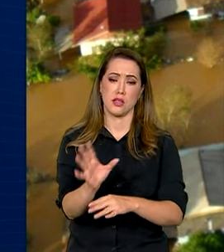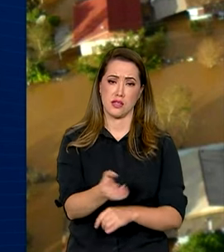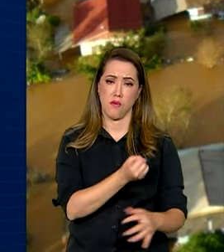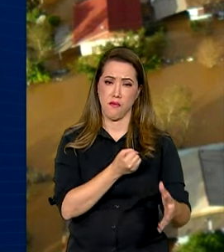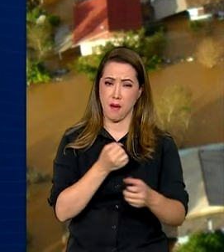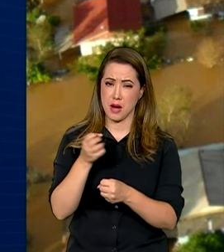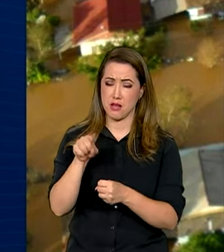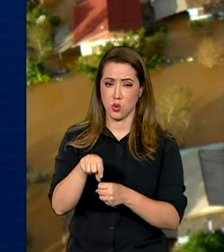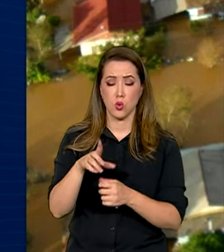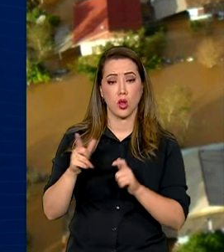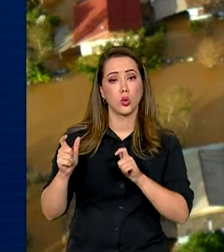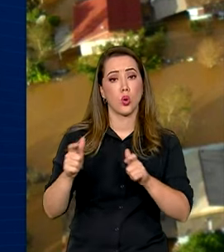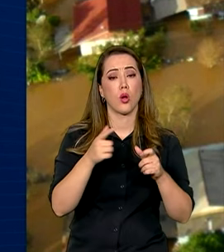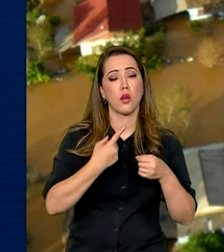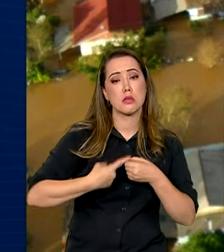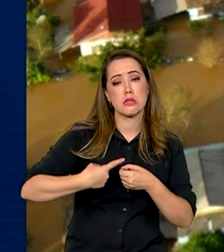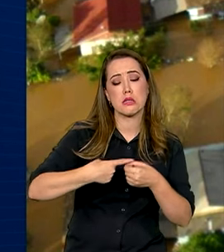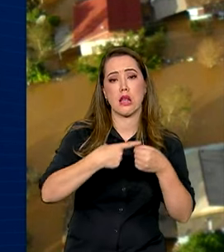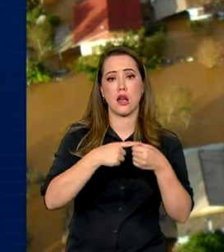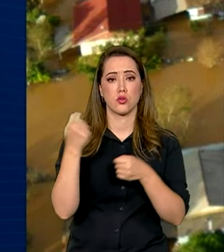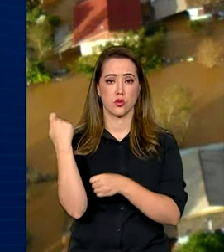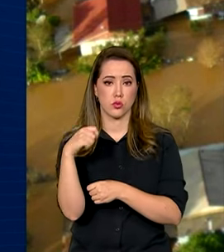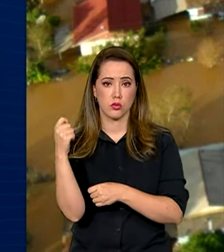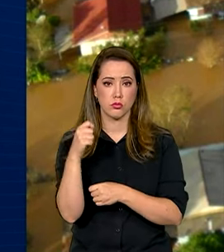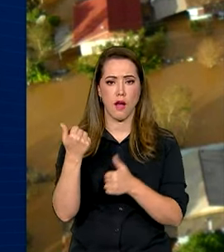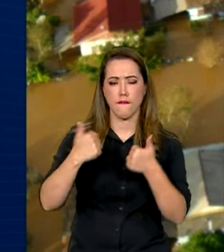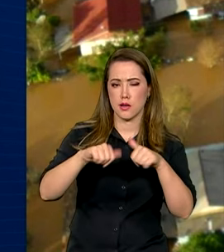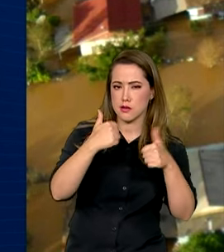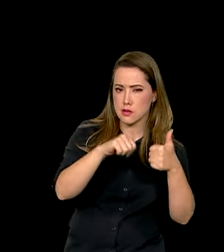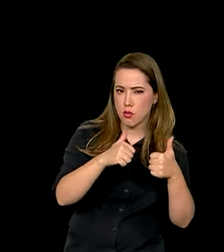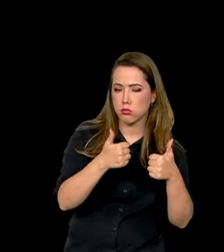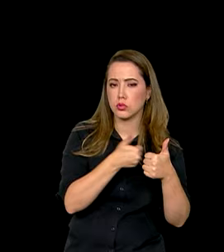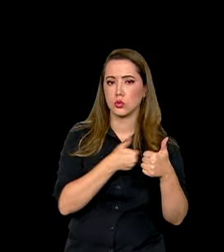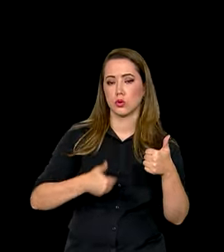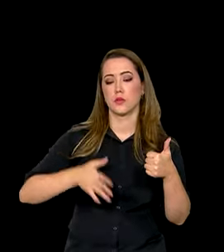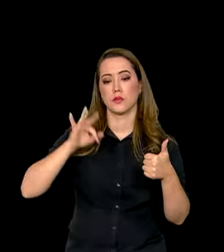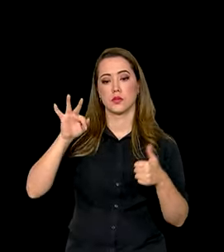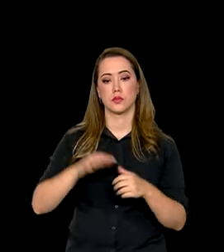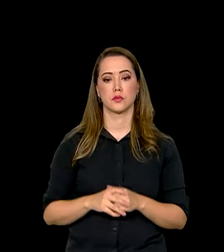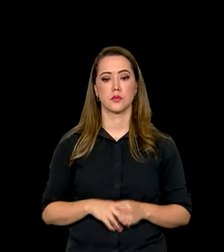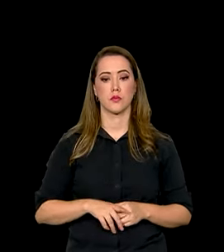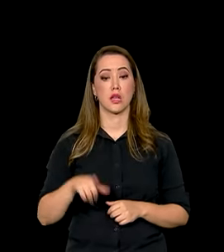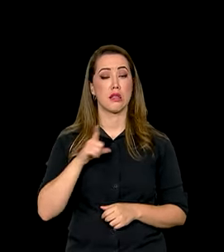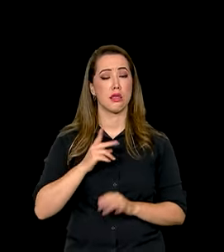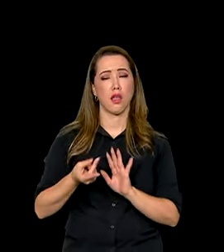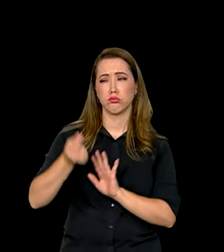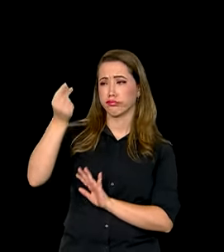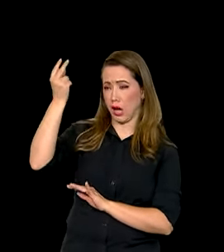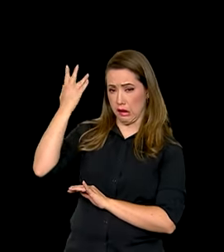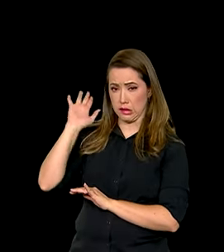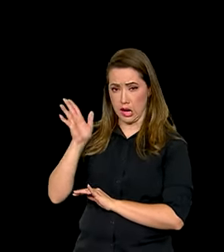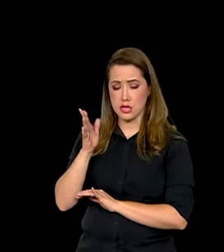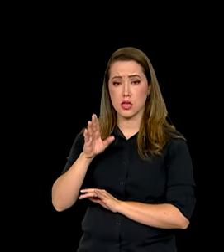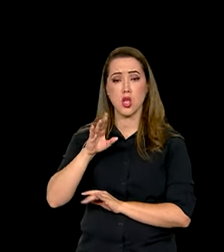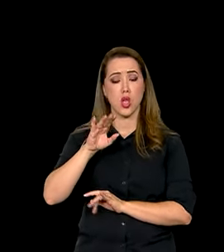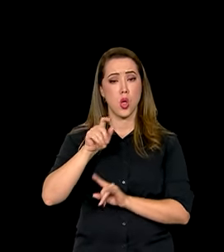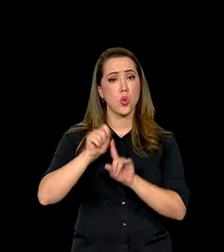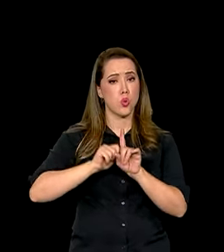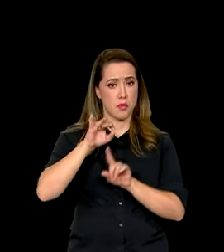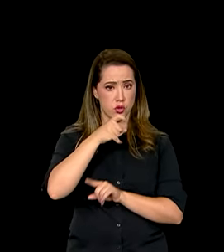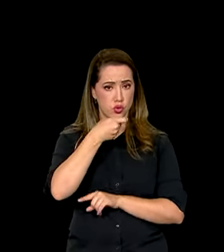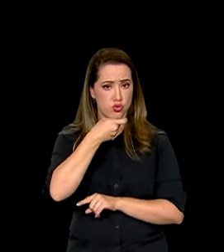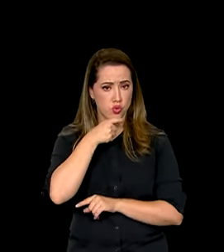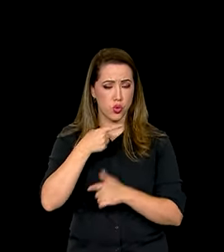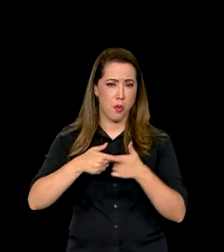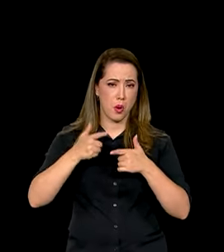estão sob análise dos órgãos federais. Eu tenho municípios daquele primeiro desastre de julho que está na sua fase de